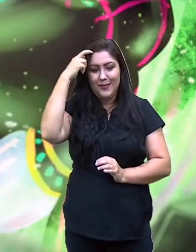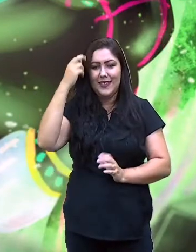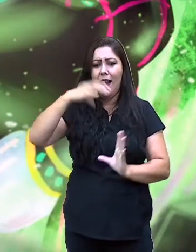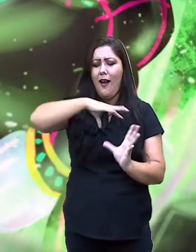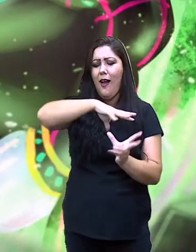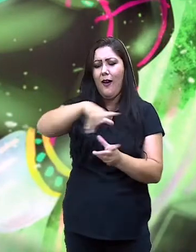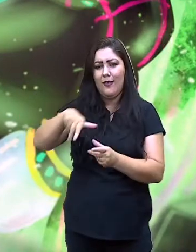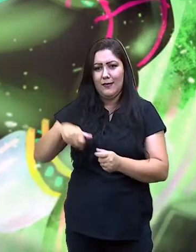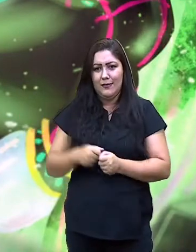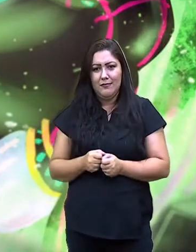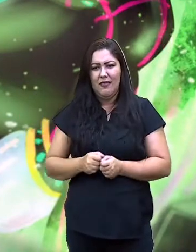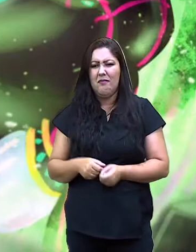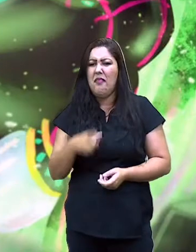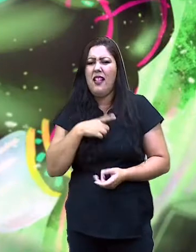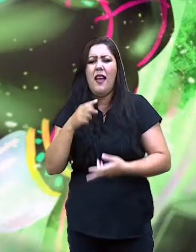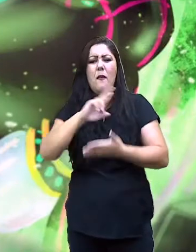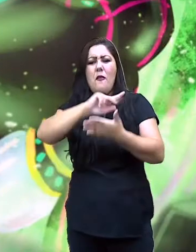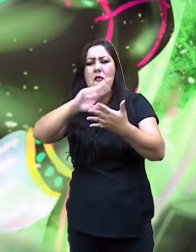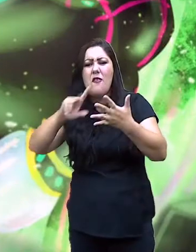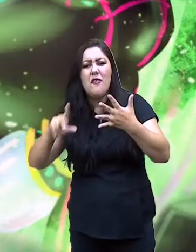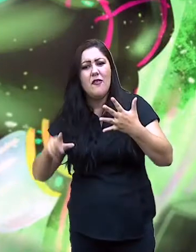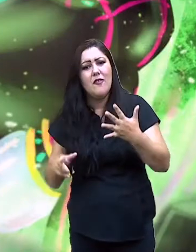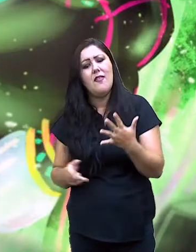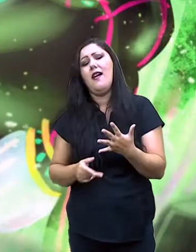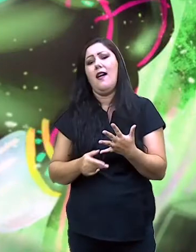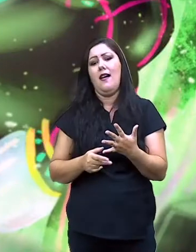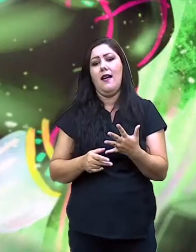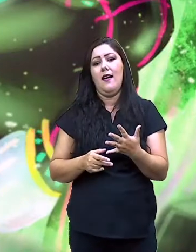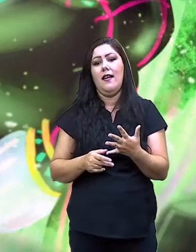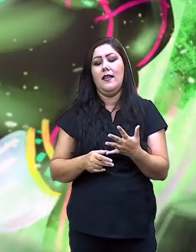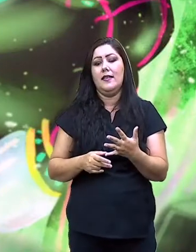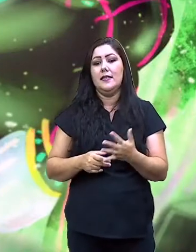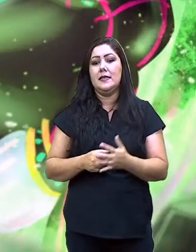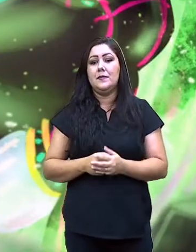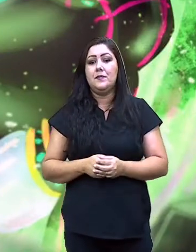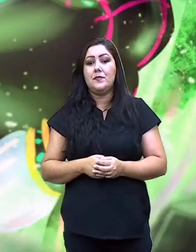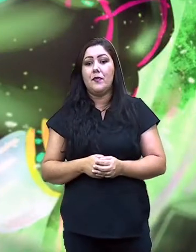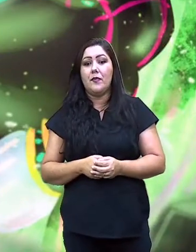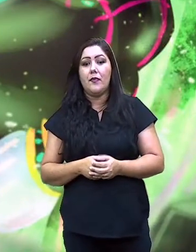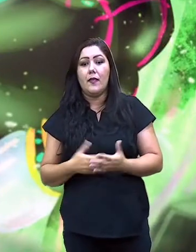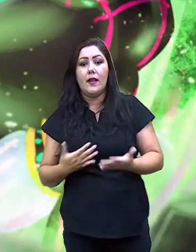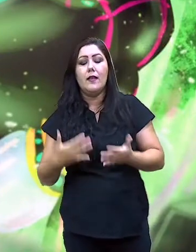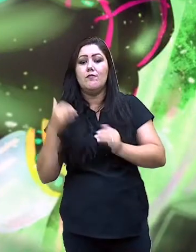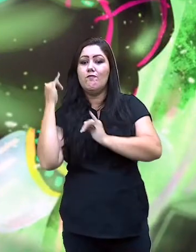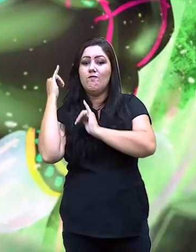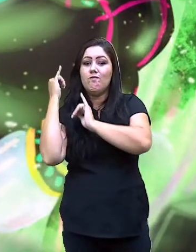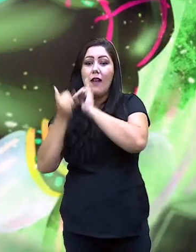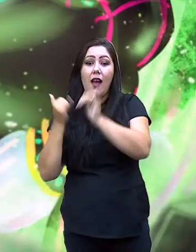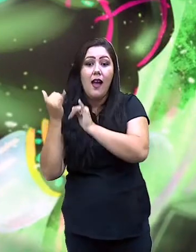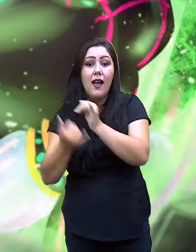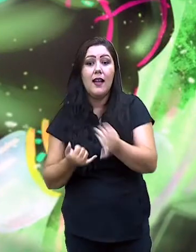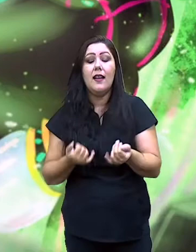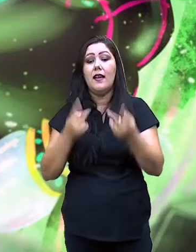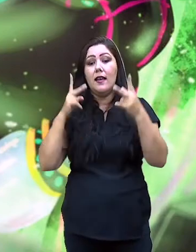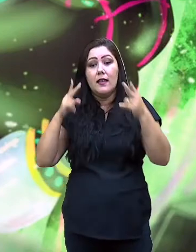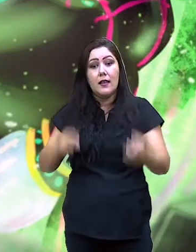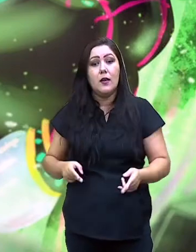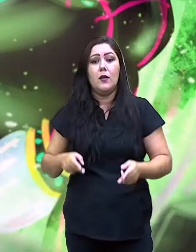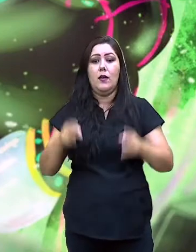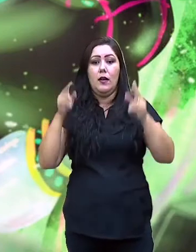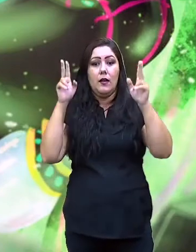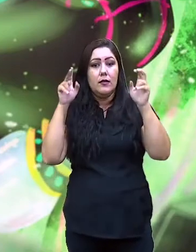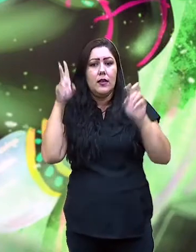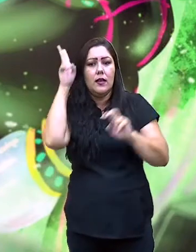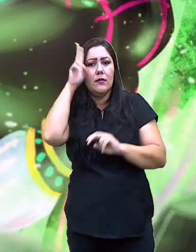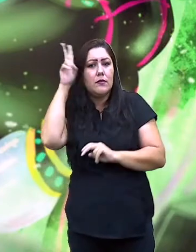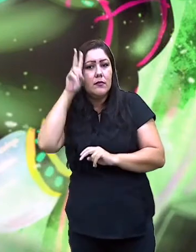Bumba meu boi boi bumbar em diferentes regiões com a mesma história o mesmo tema porém